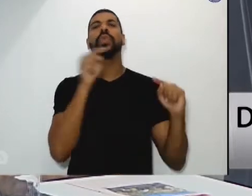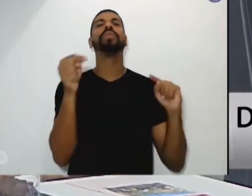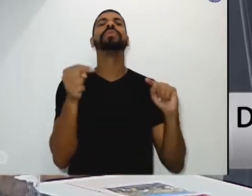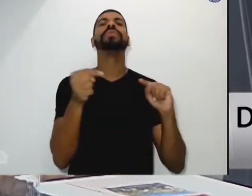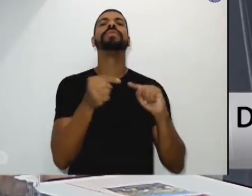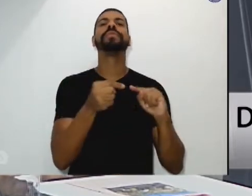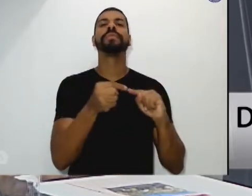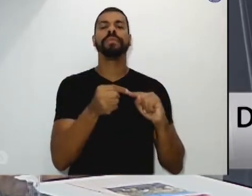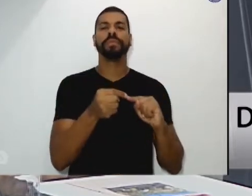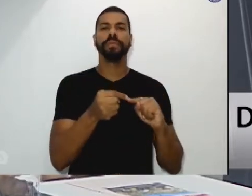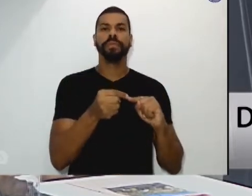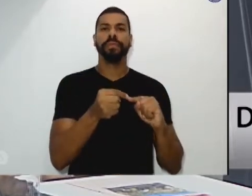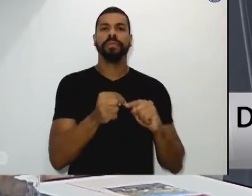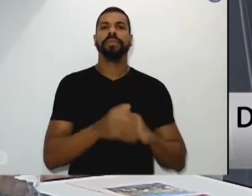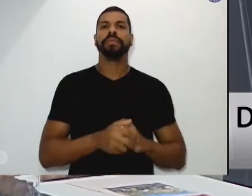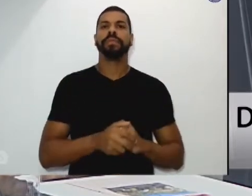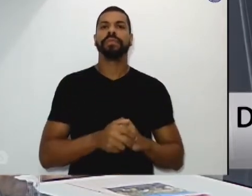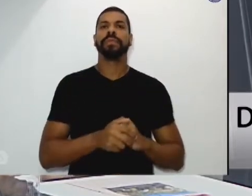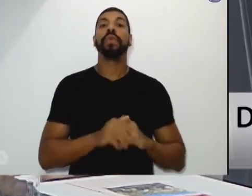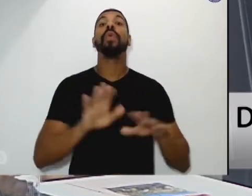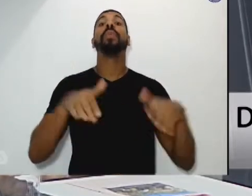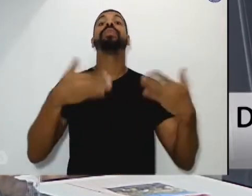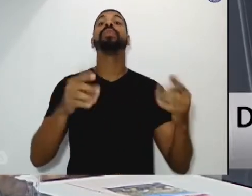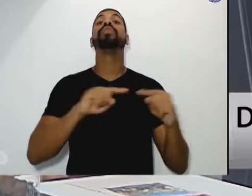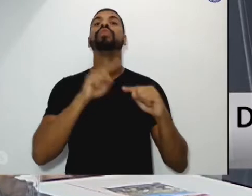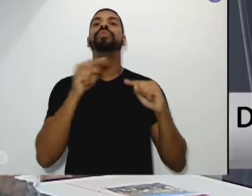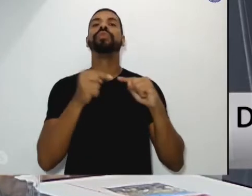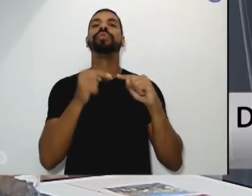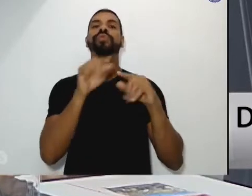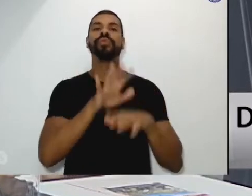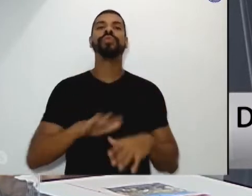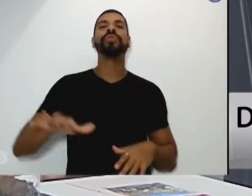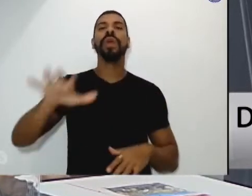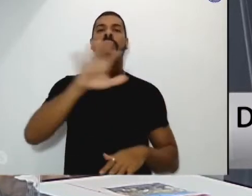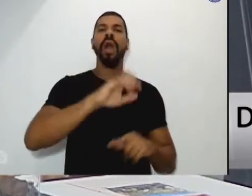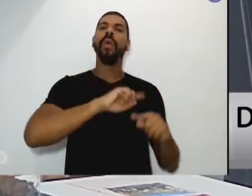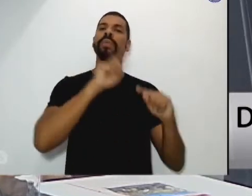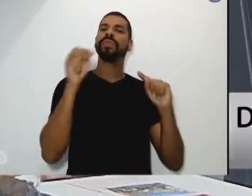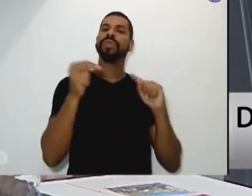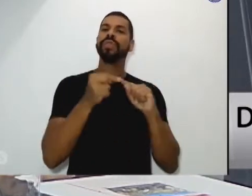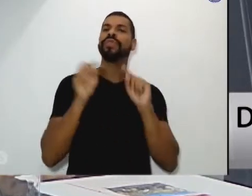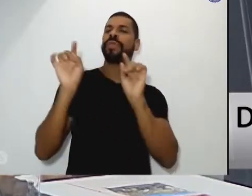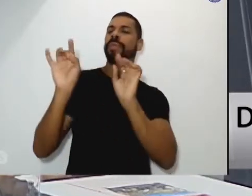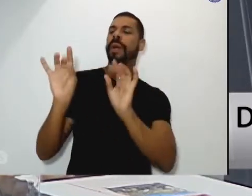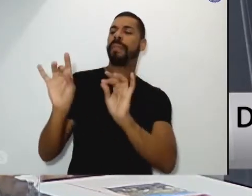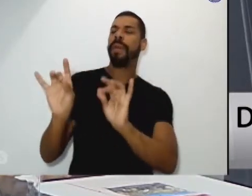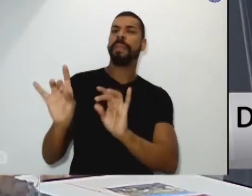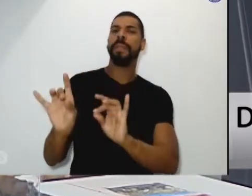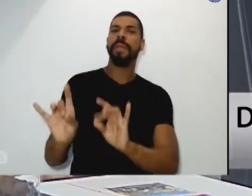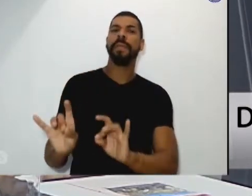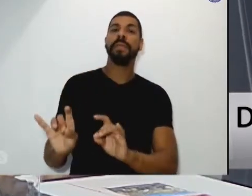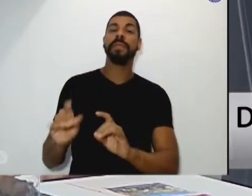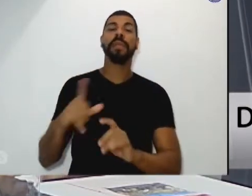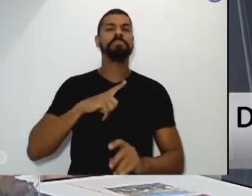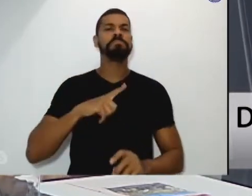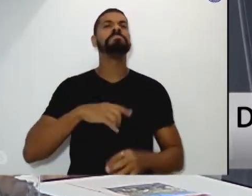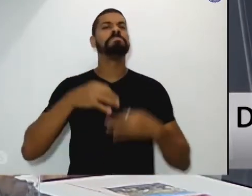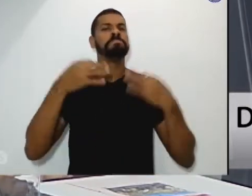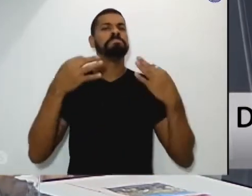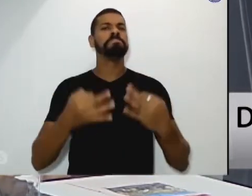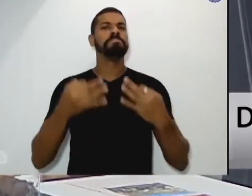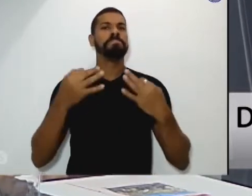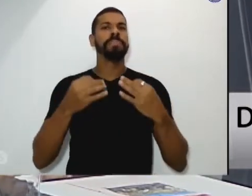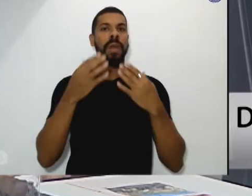exatamente os objetivos, o geral, específico. Tenho certeza que todos vão ficar encantados com essa